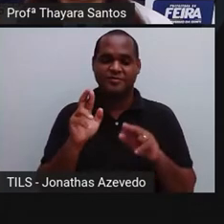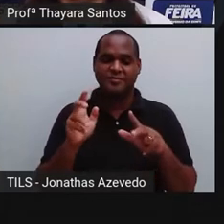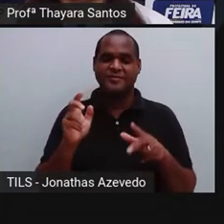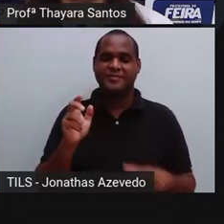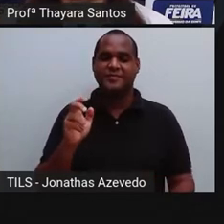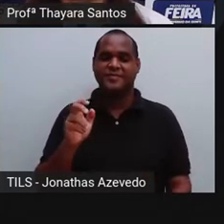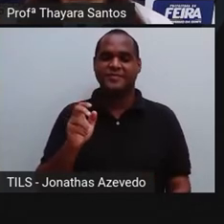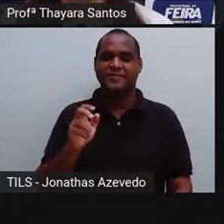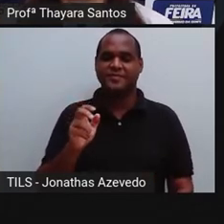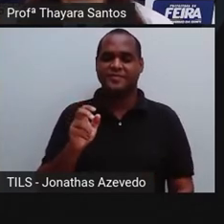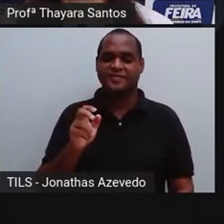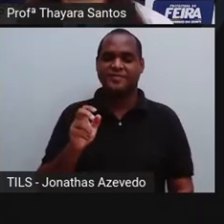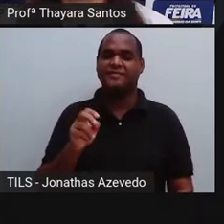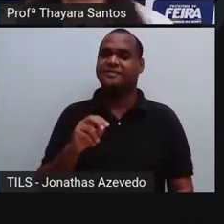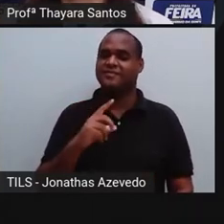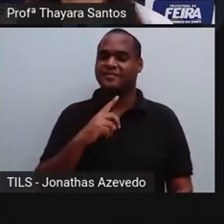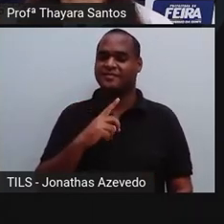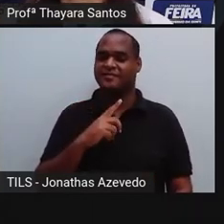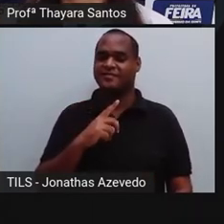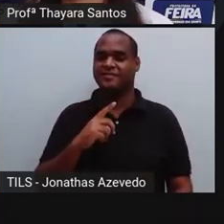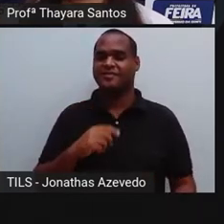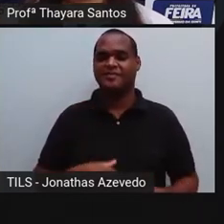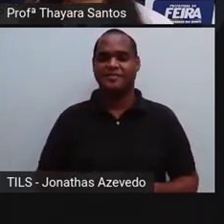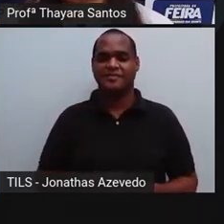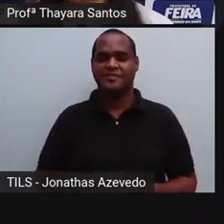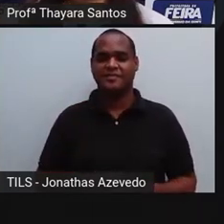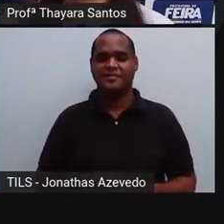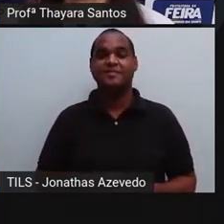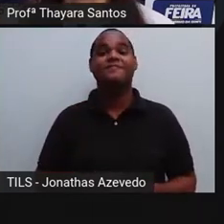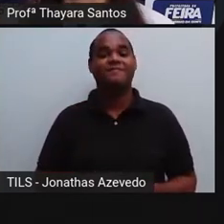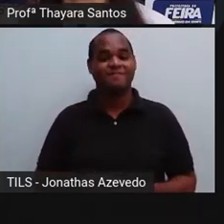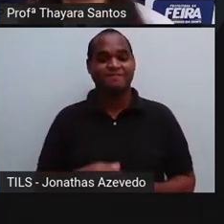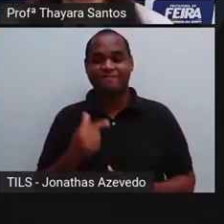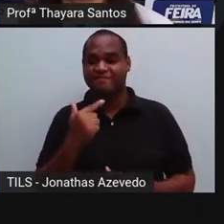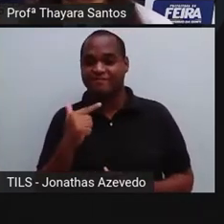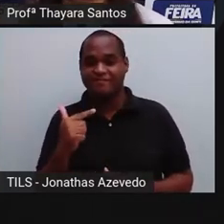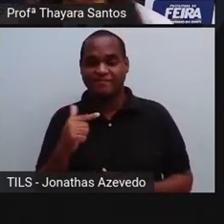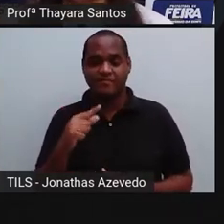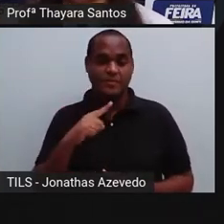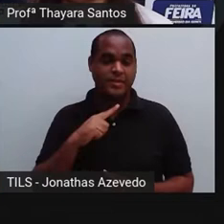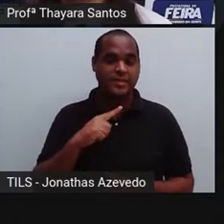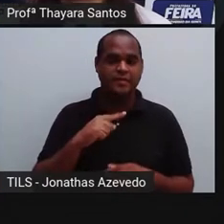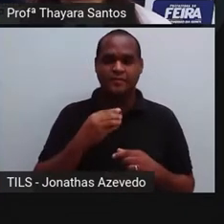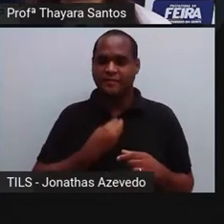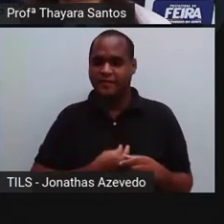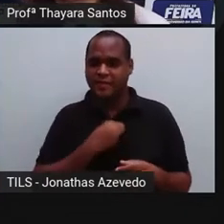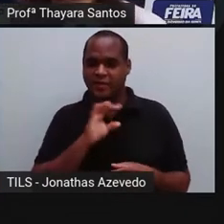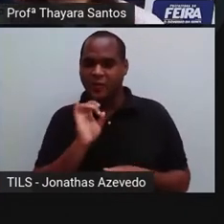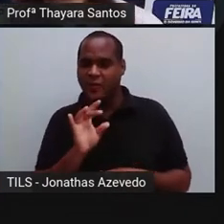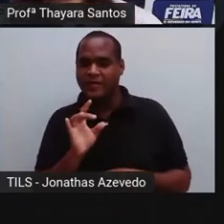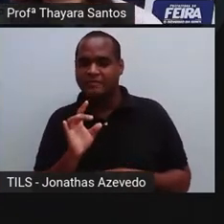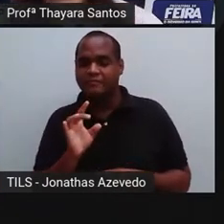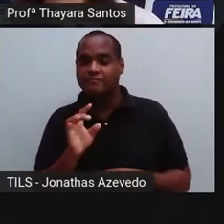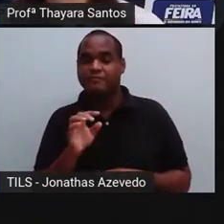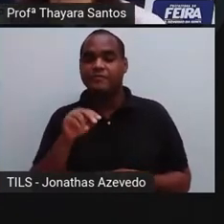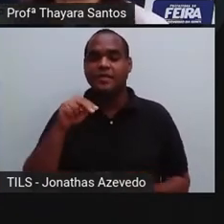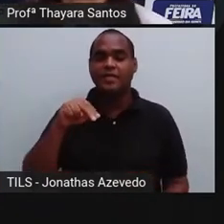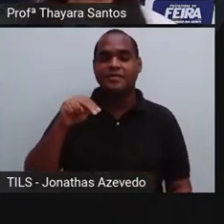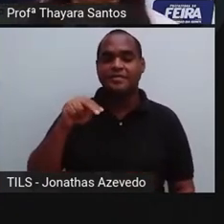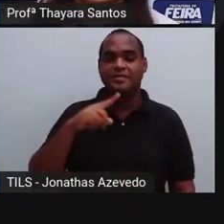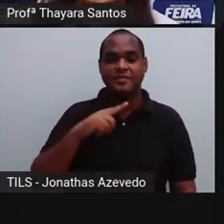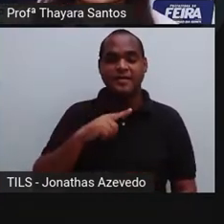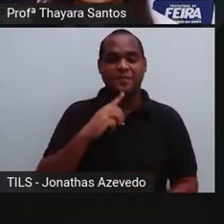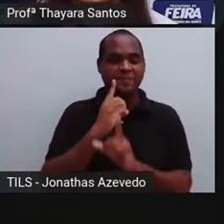gastei mais uma vida. Letra D, também não tem. Só tenho três vidas agora. Letra M,